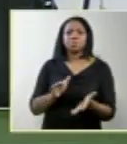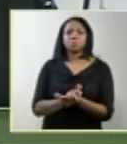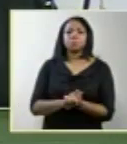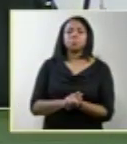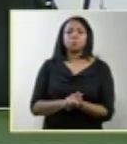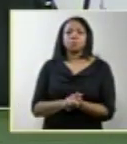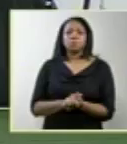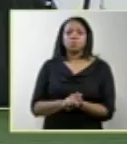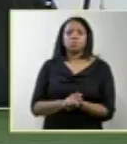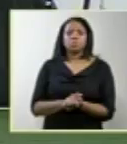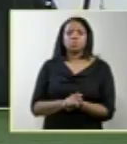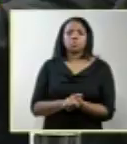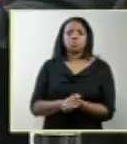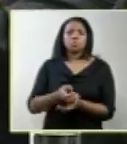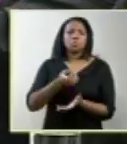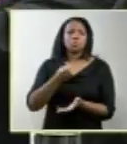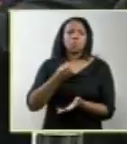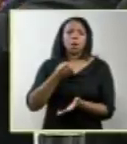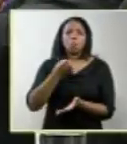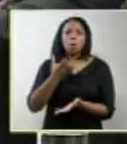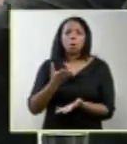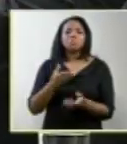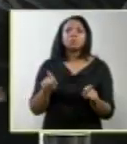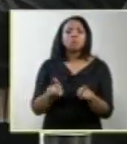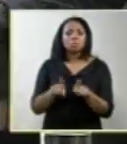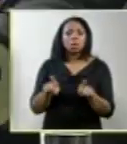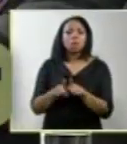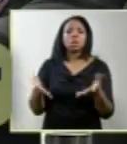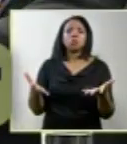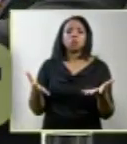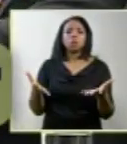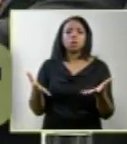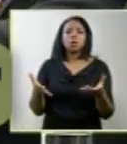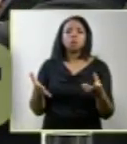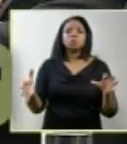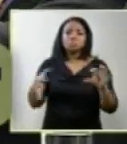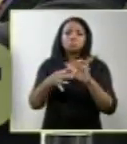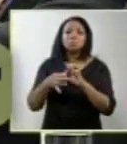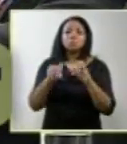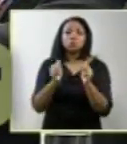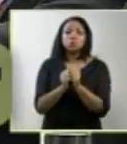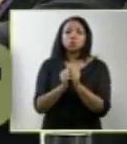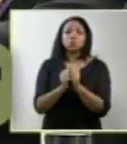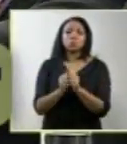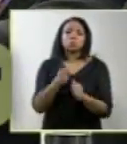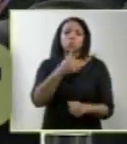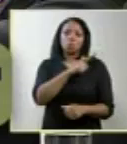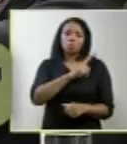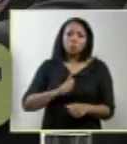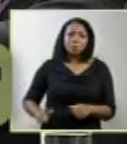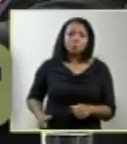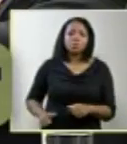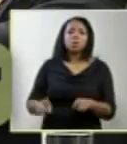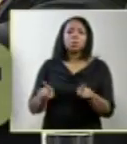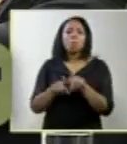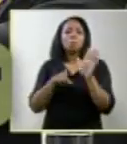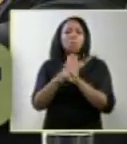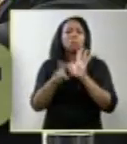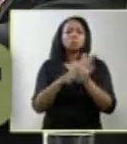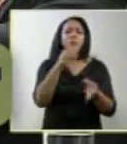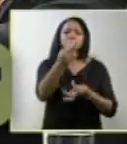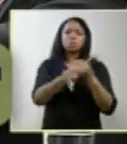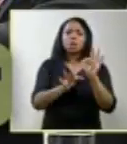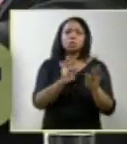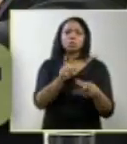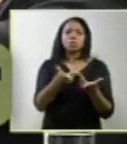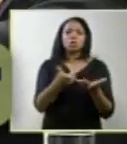Muito embora seja o integrante do governo, minha pergunta aos técnicos tem a ver